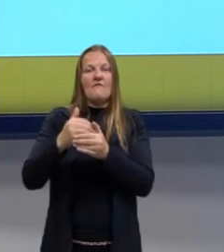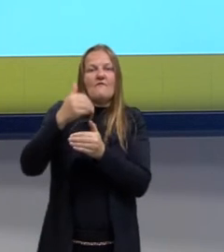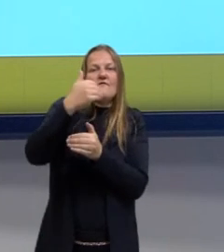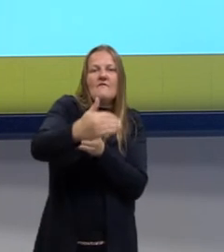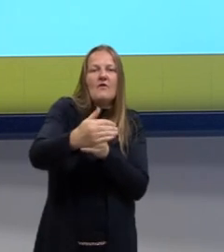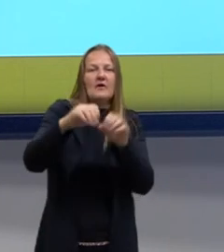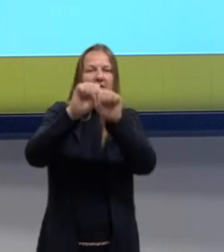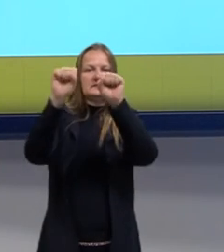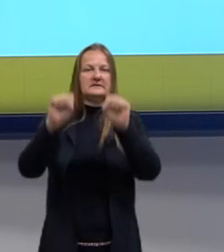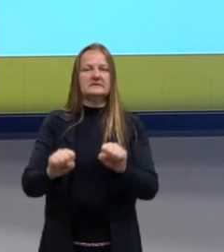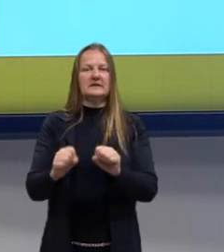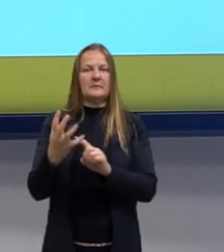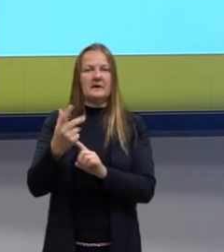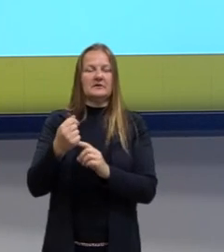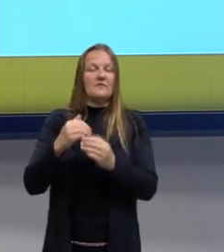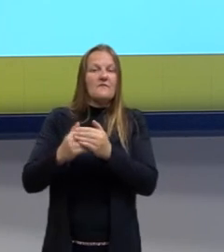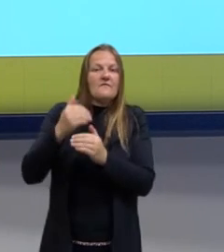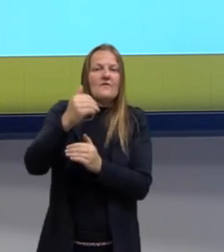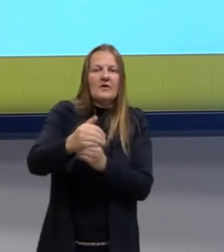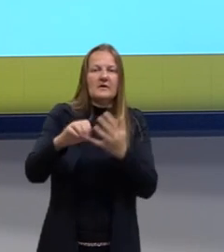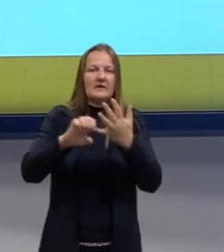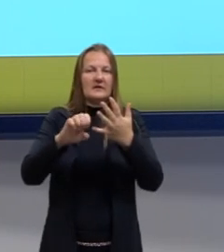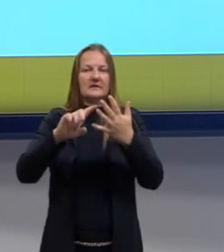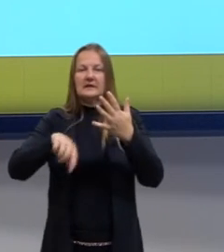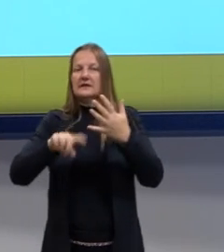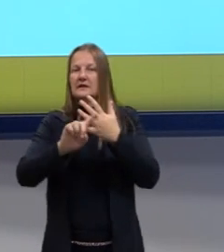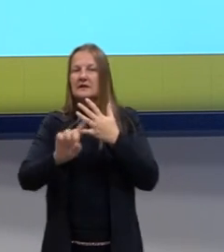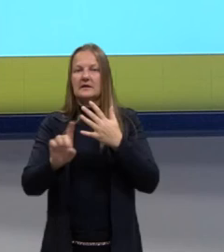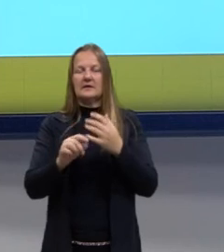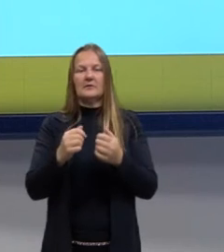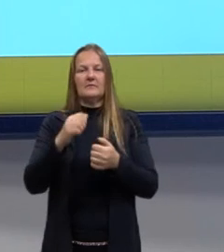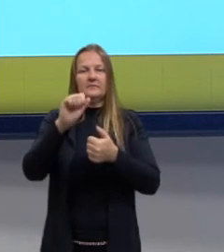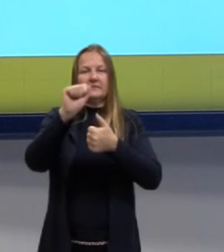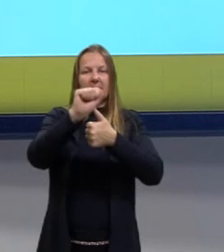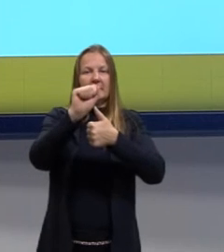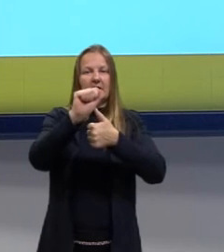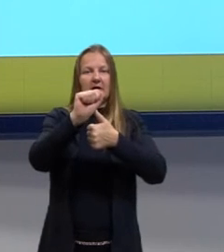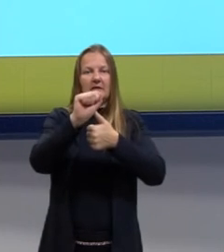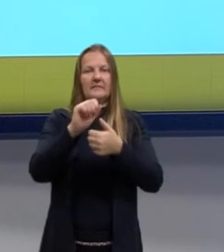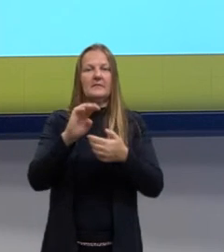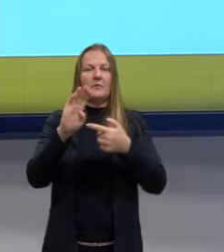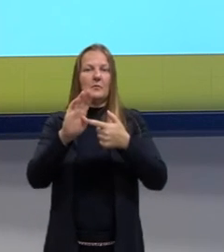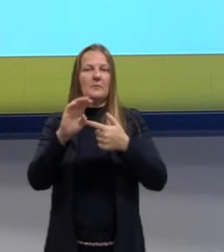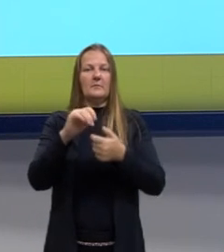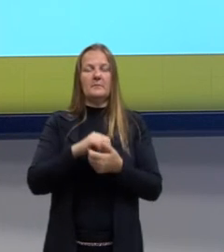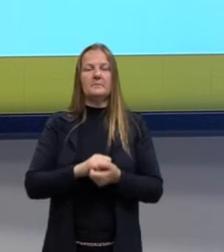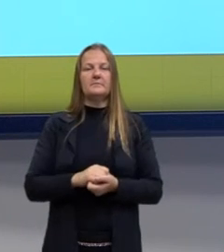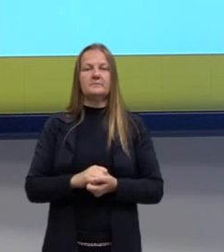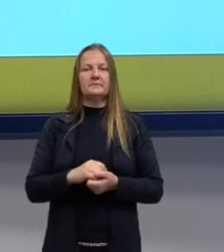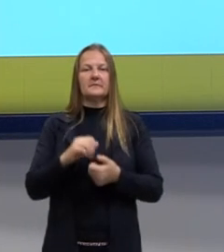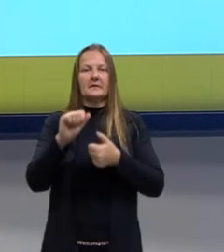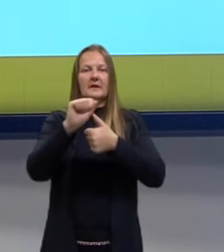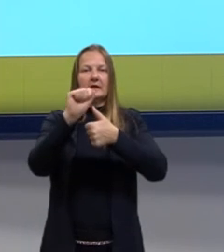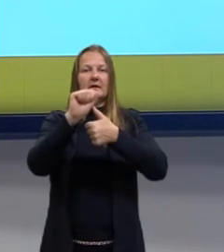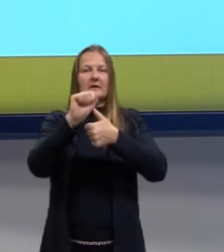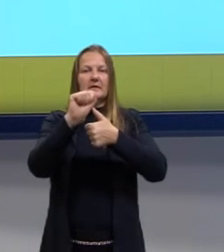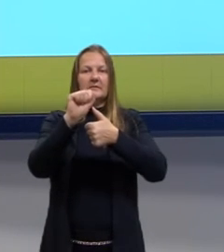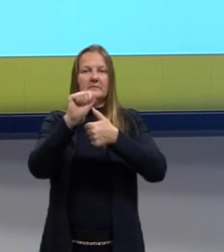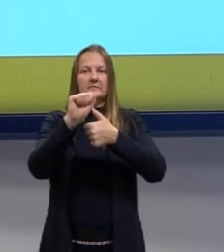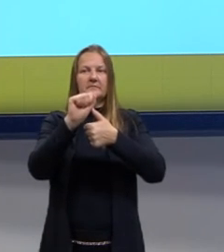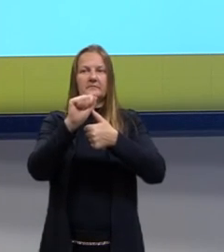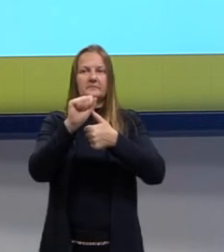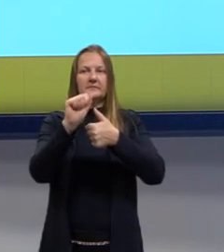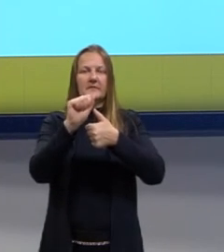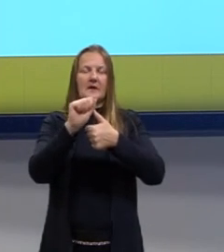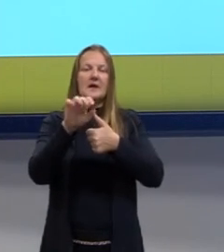sistema de arte. E nós podemos, se a dúvida é entre A ou D, ficar com a alternativa A